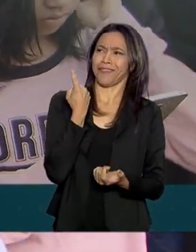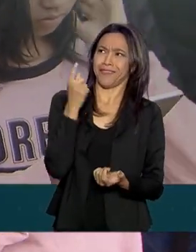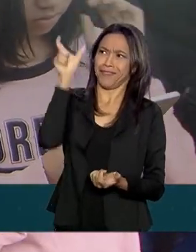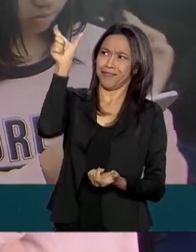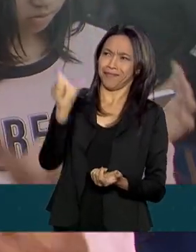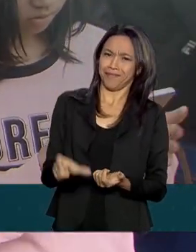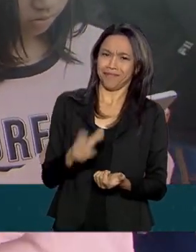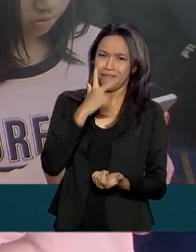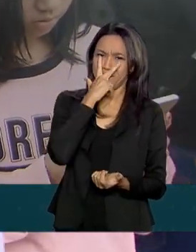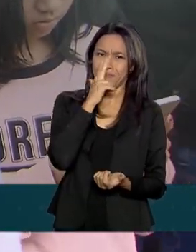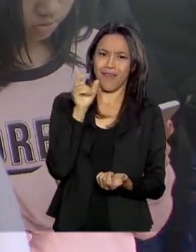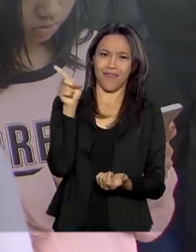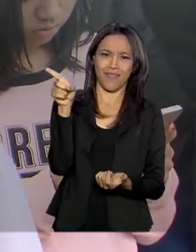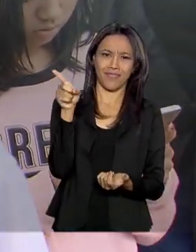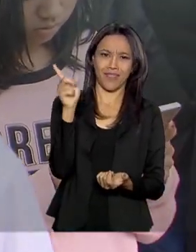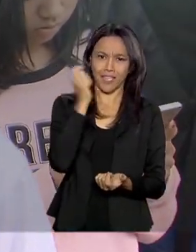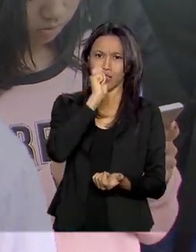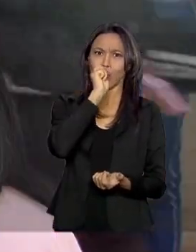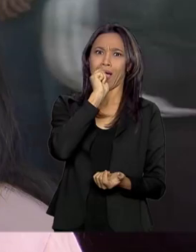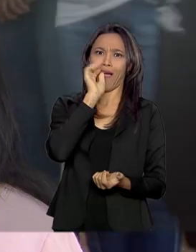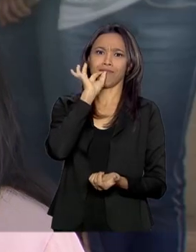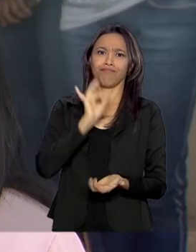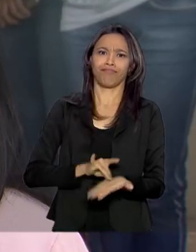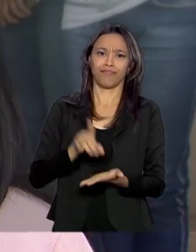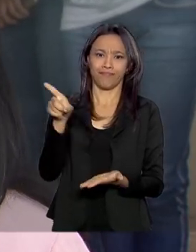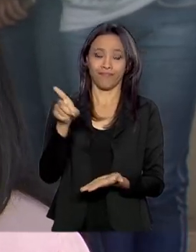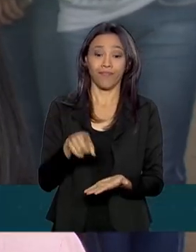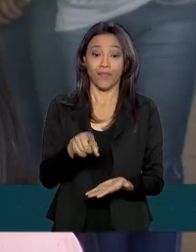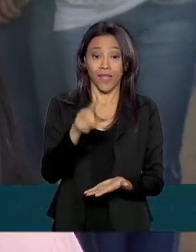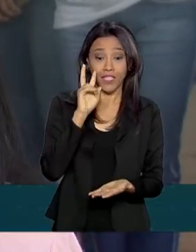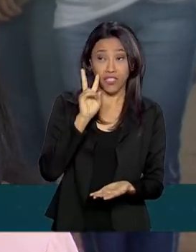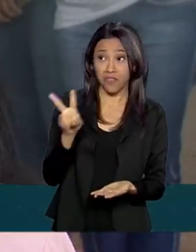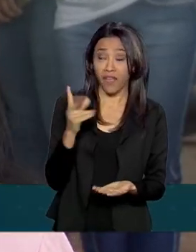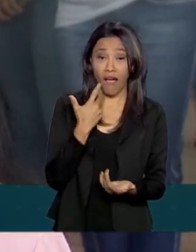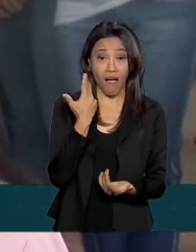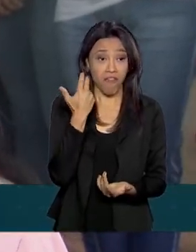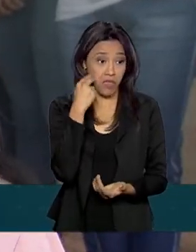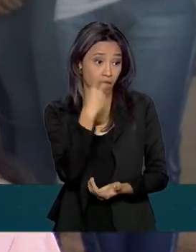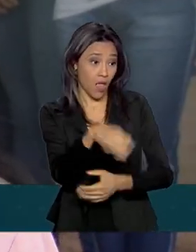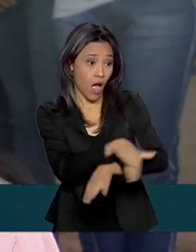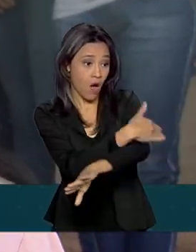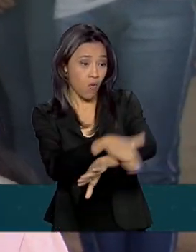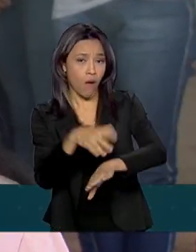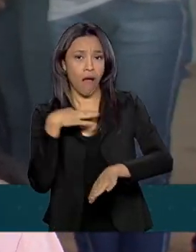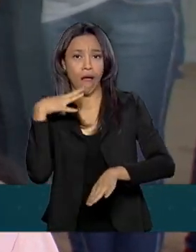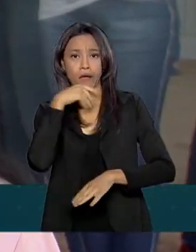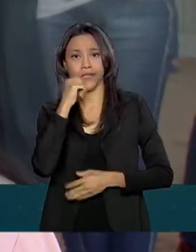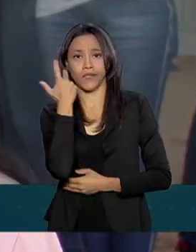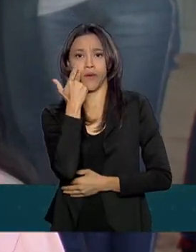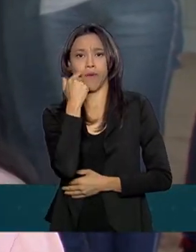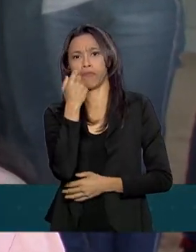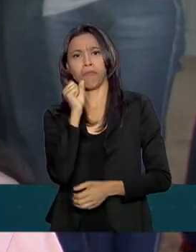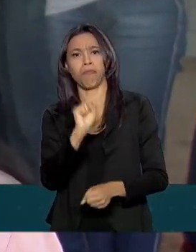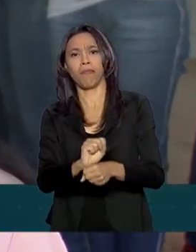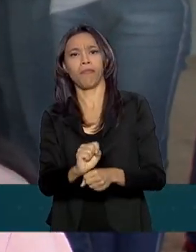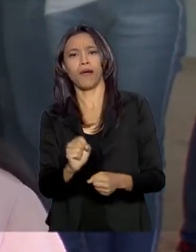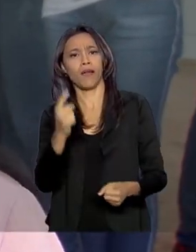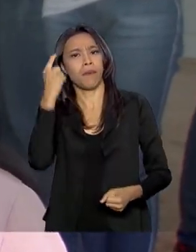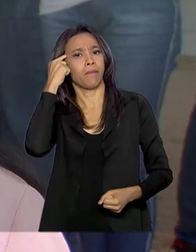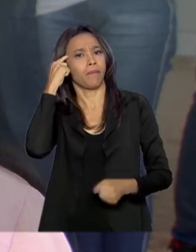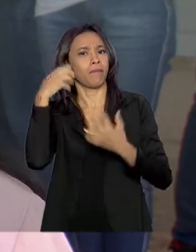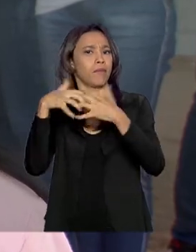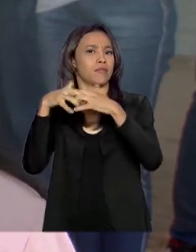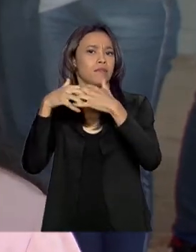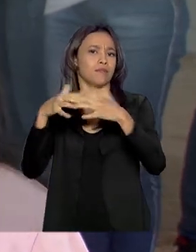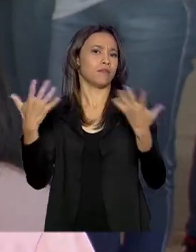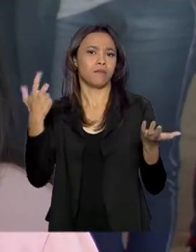Dá uma aparência de que ele está meio drogado. A gente vê nas ruas e acha uma coisa normal. A gente nunca para para pensar, para poder refletir. A gente está